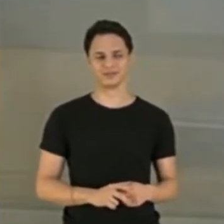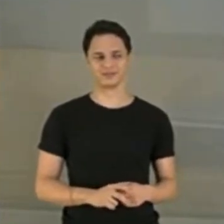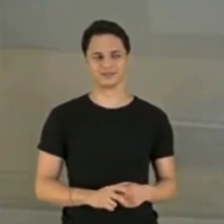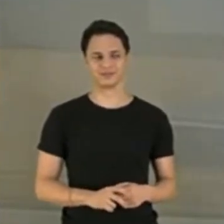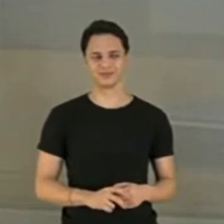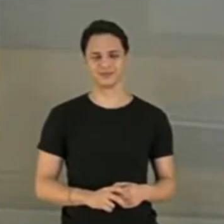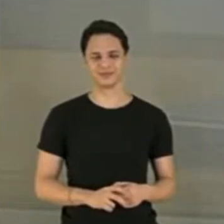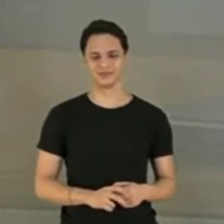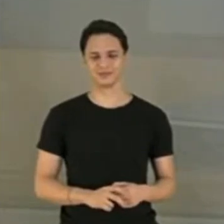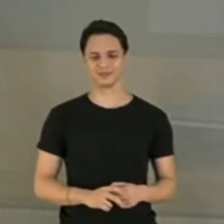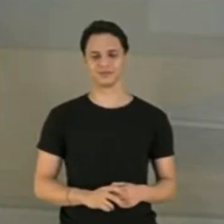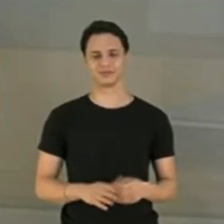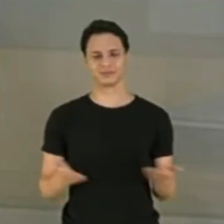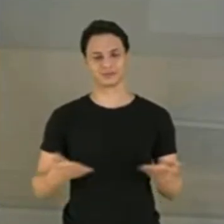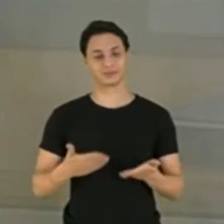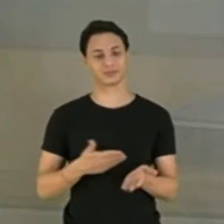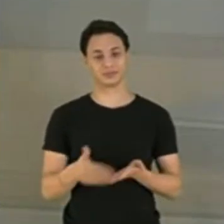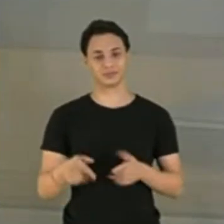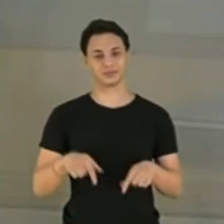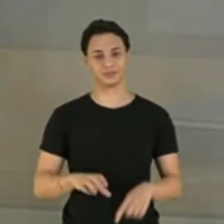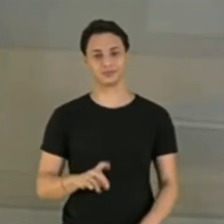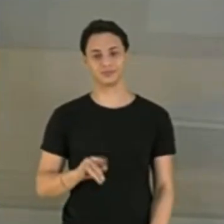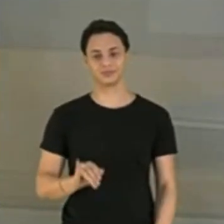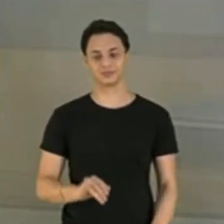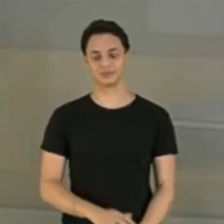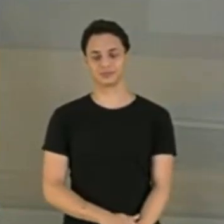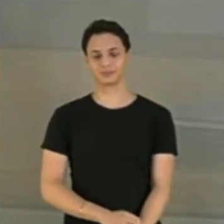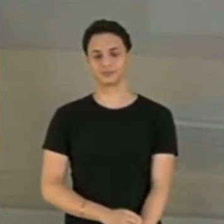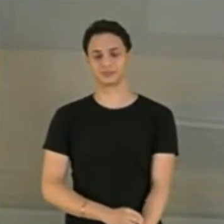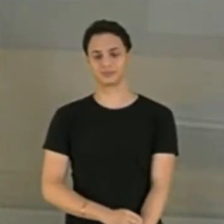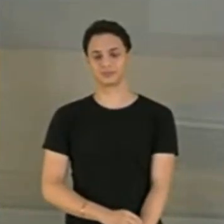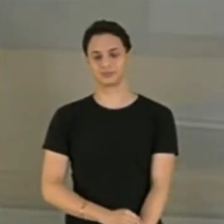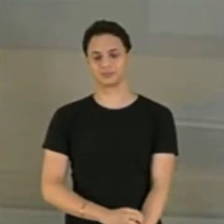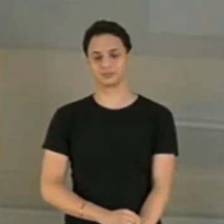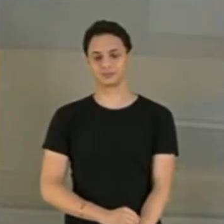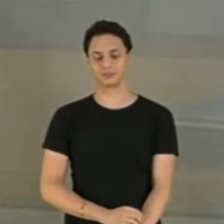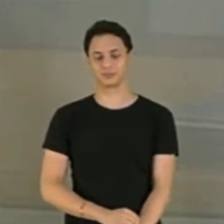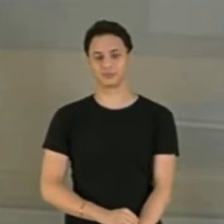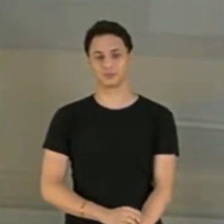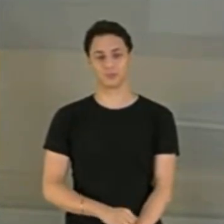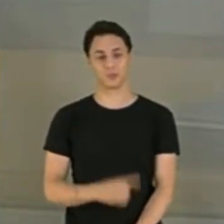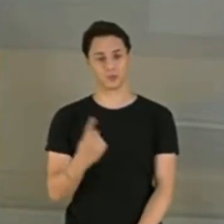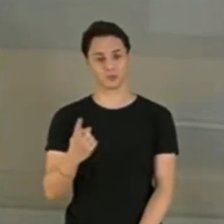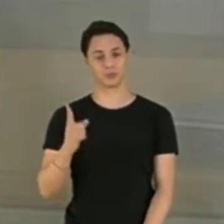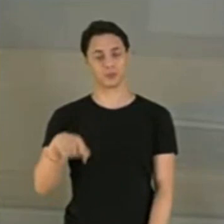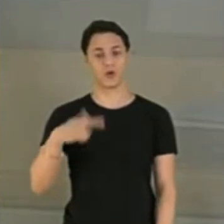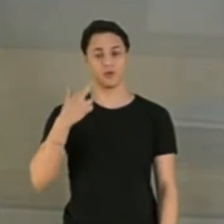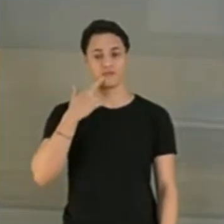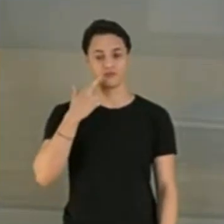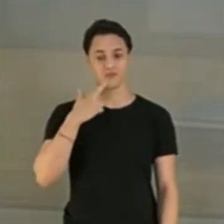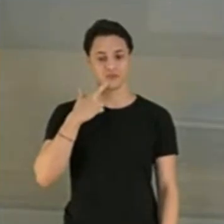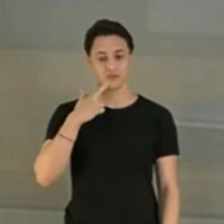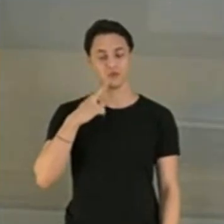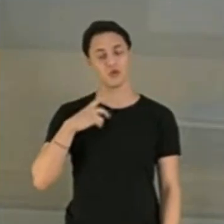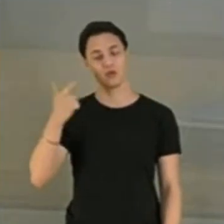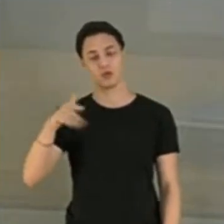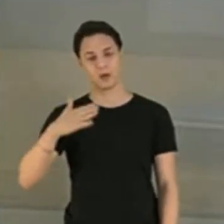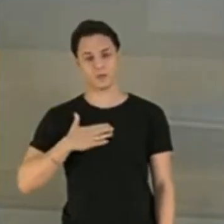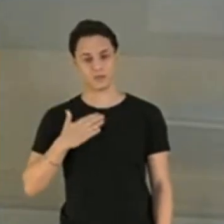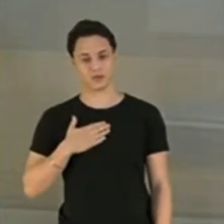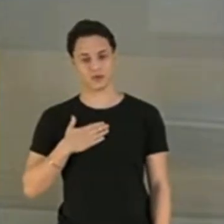requerimentos que deram origem a essa CPI. Um de autoria do colega senador Randolfe Rodrigues e outro a minha,